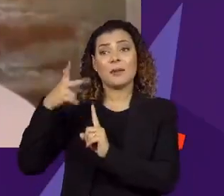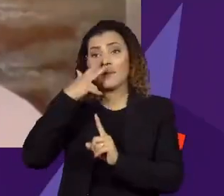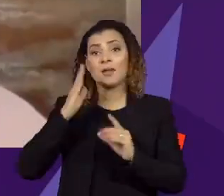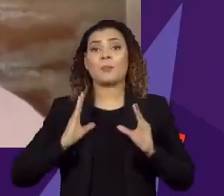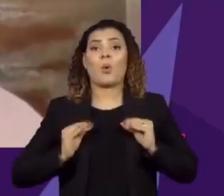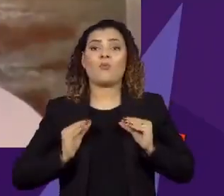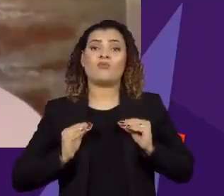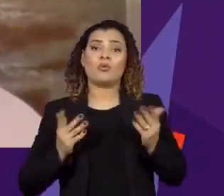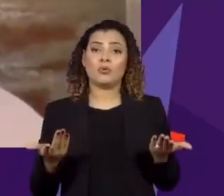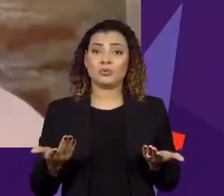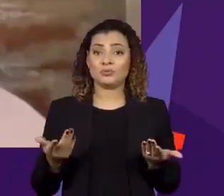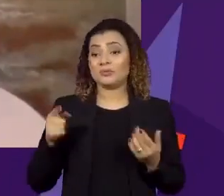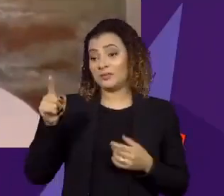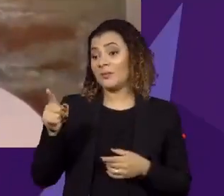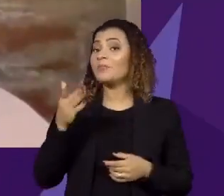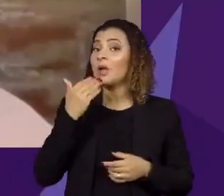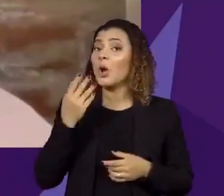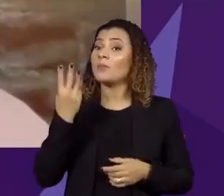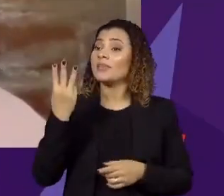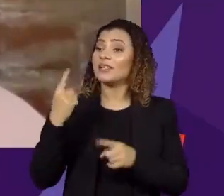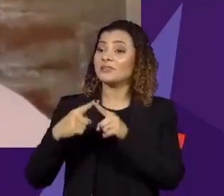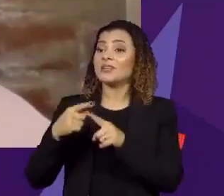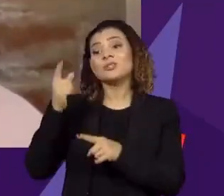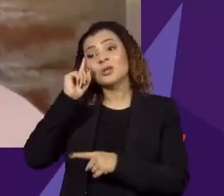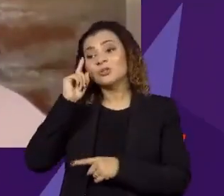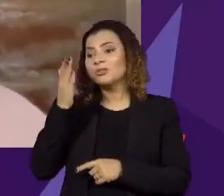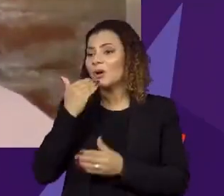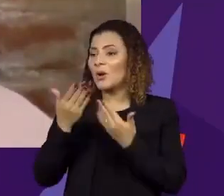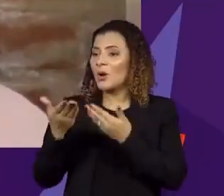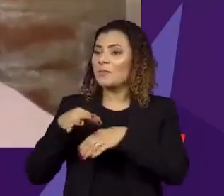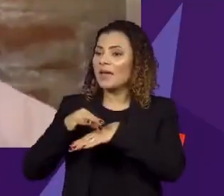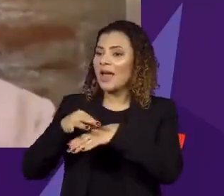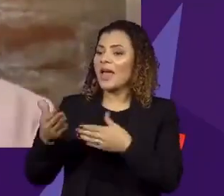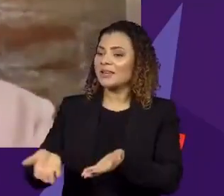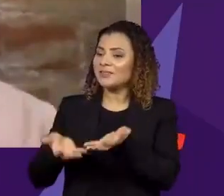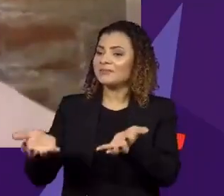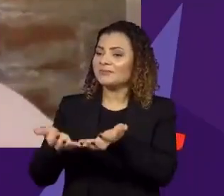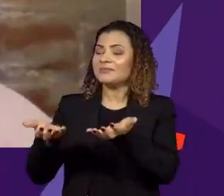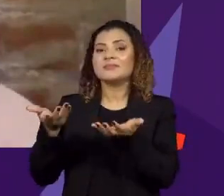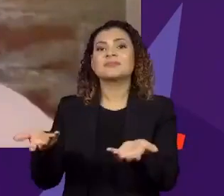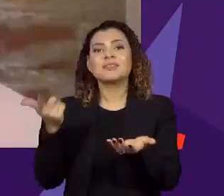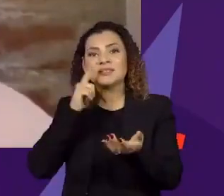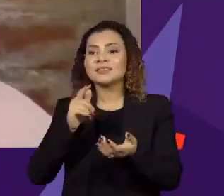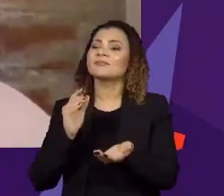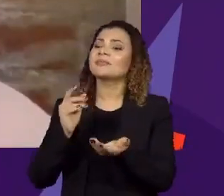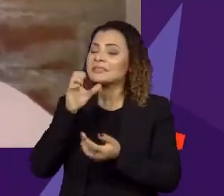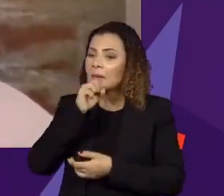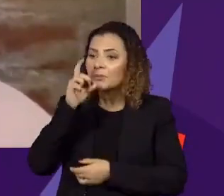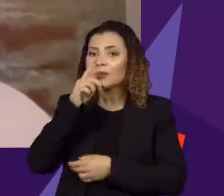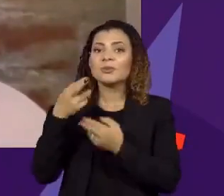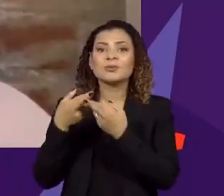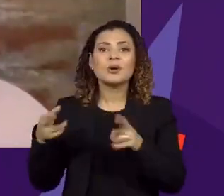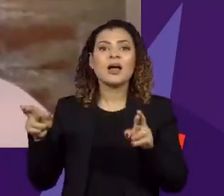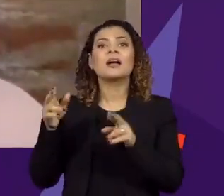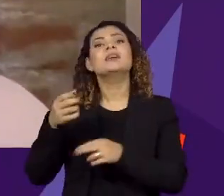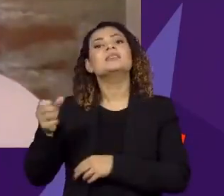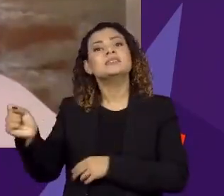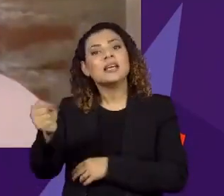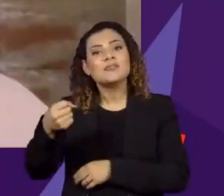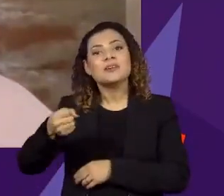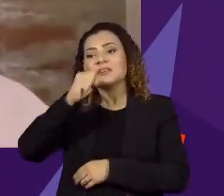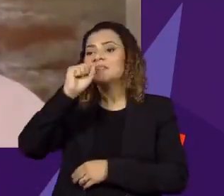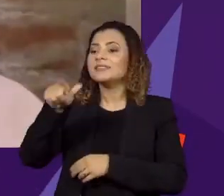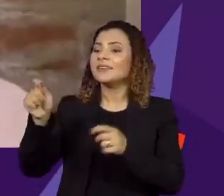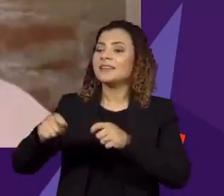conforto. Dona Maria agora come três vezes por dia, come carne várias vezes por semana, fim de semana tem churrasco e cerveja.